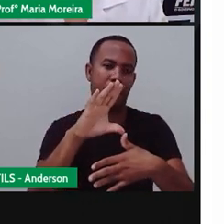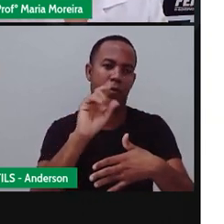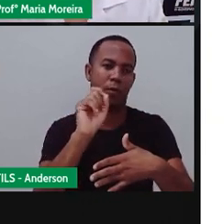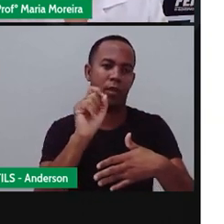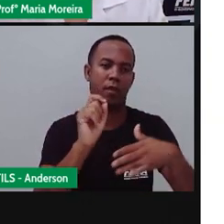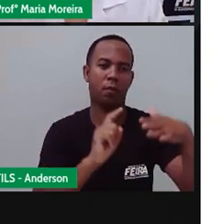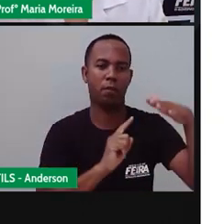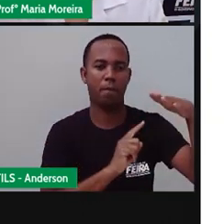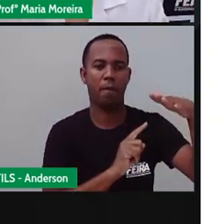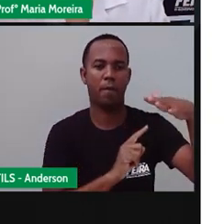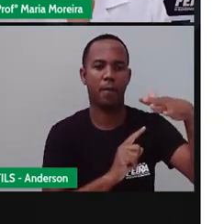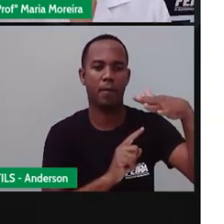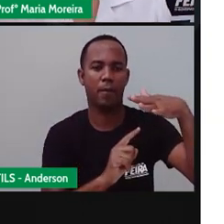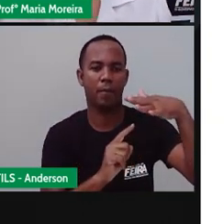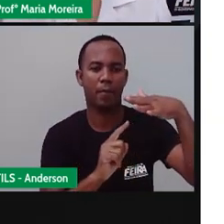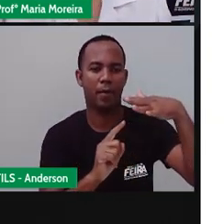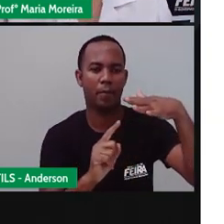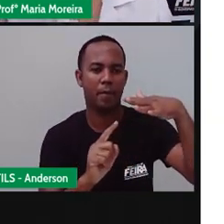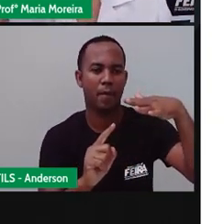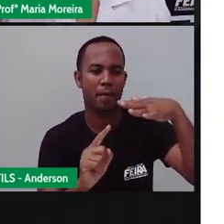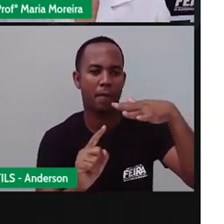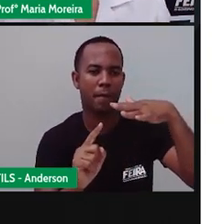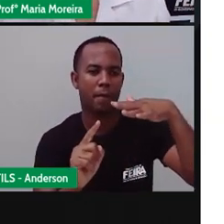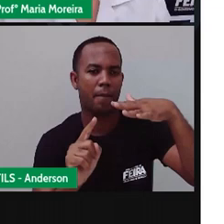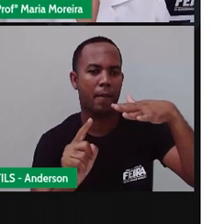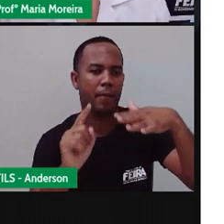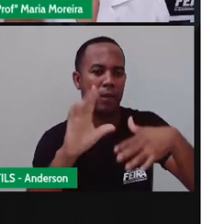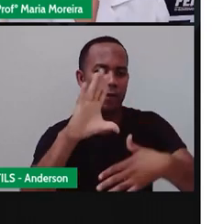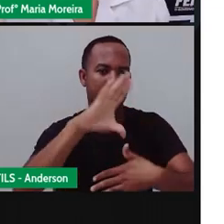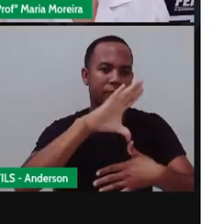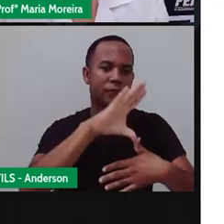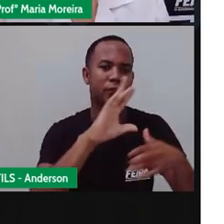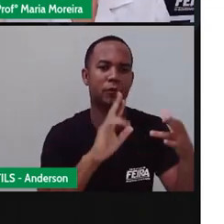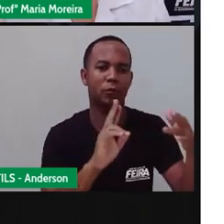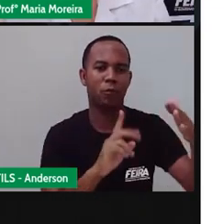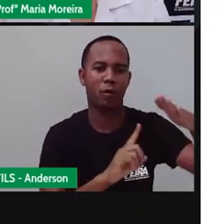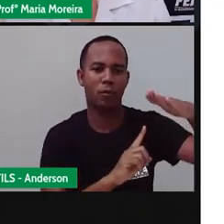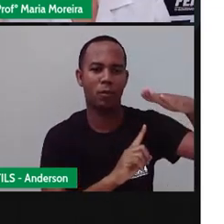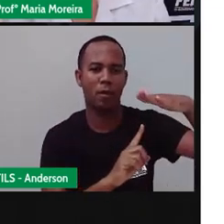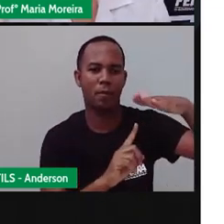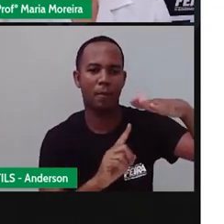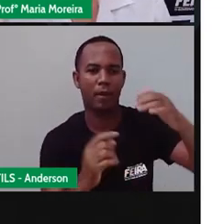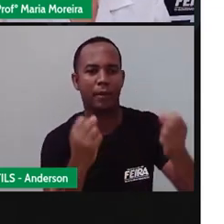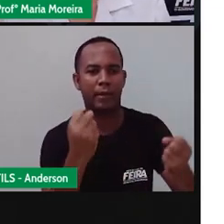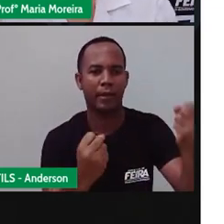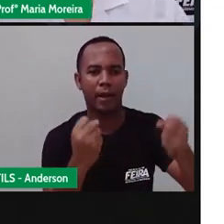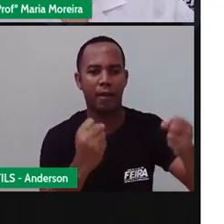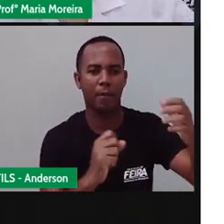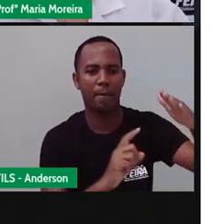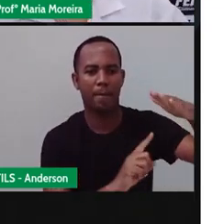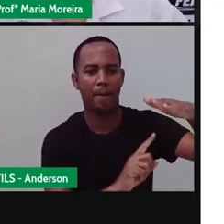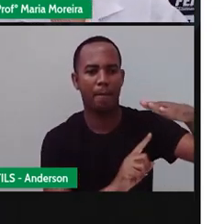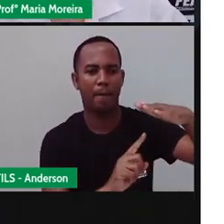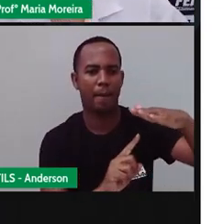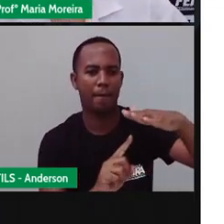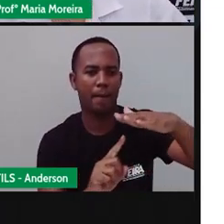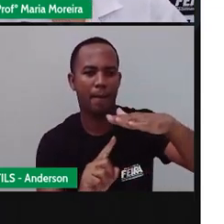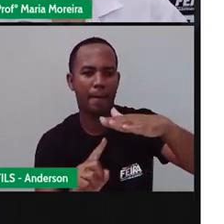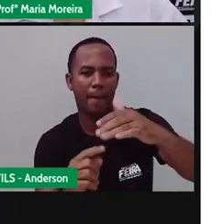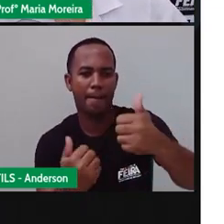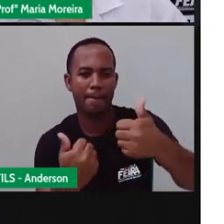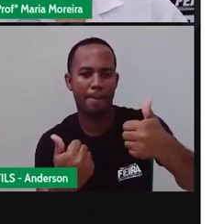Virtual. Né? E ele vai se movendo à medida que você, que o carro também vai se movendo.